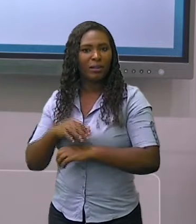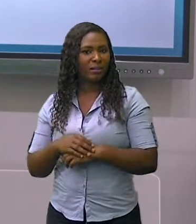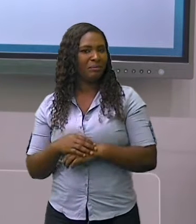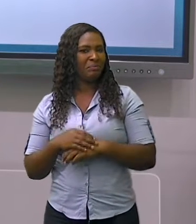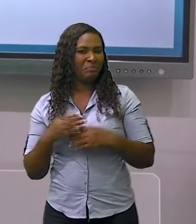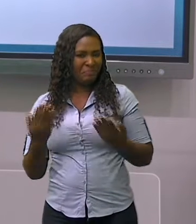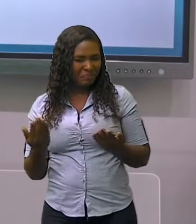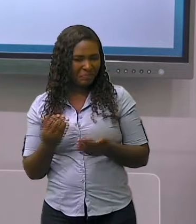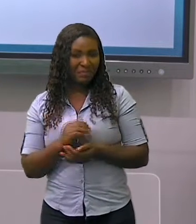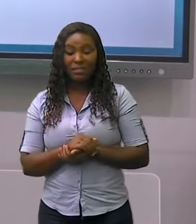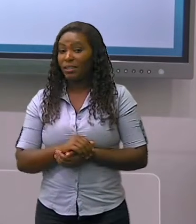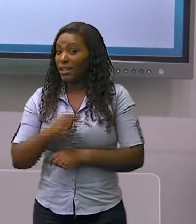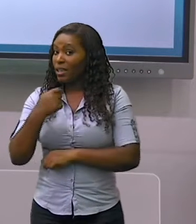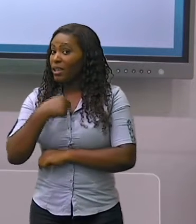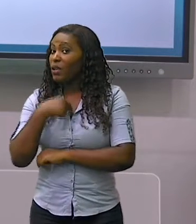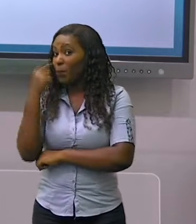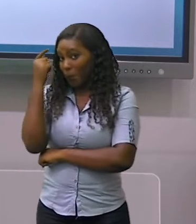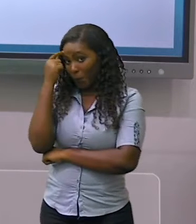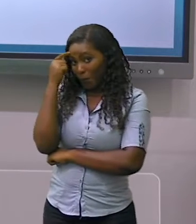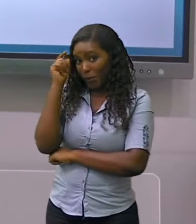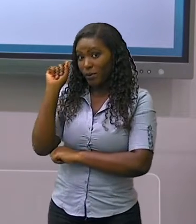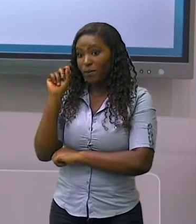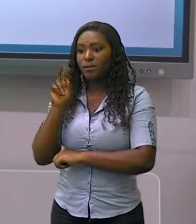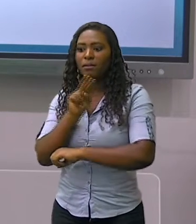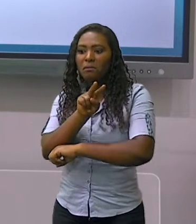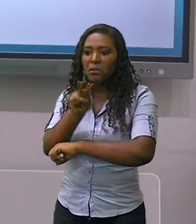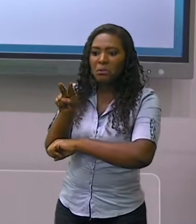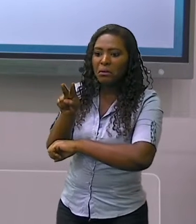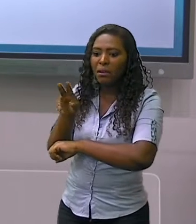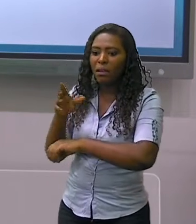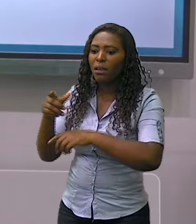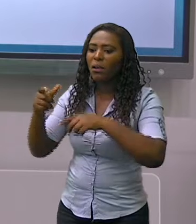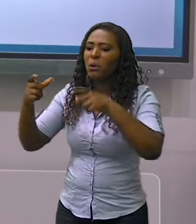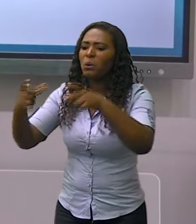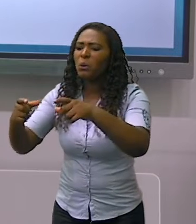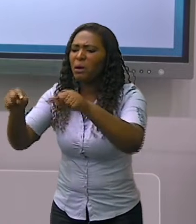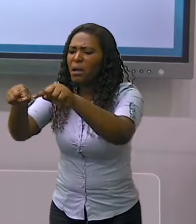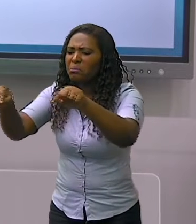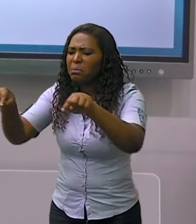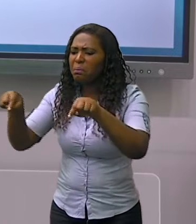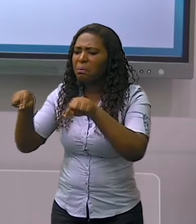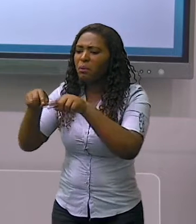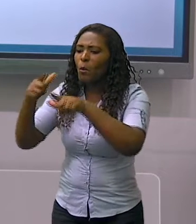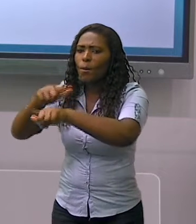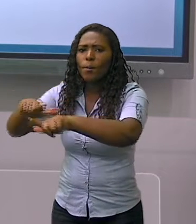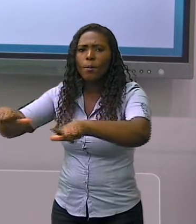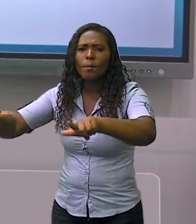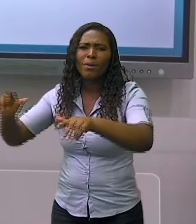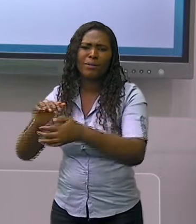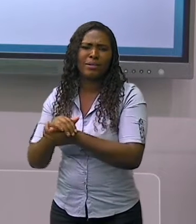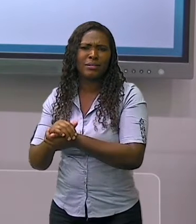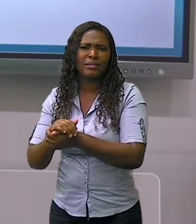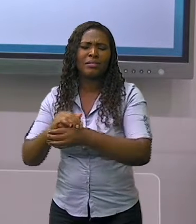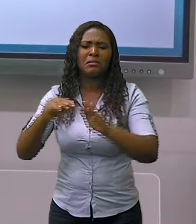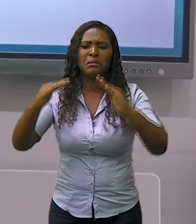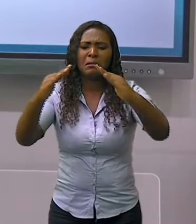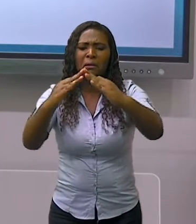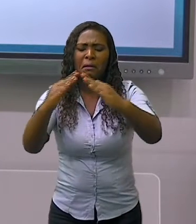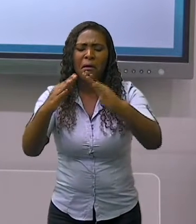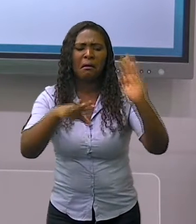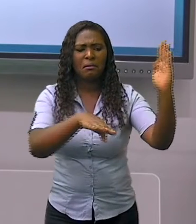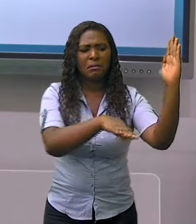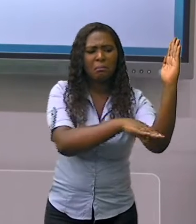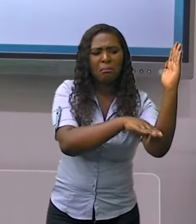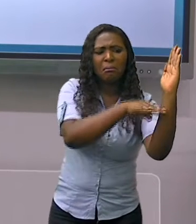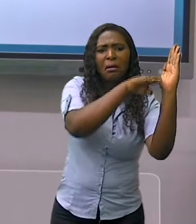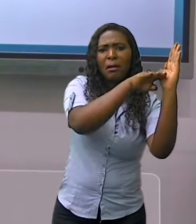você esteja visualizando lotes, casas, prédios, ou mesmo uma vista